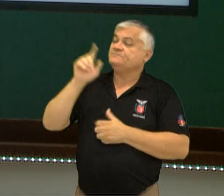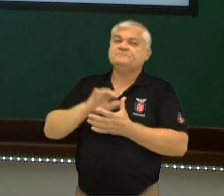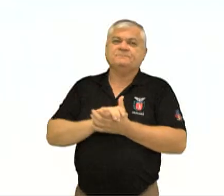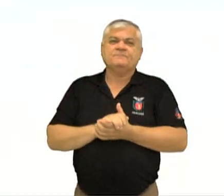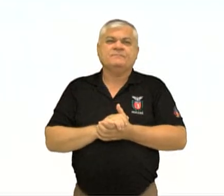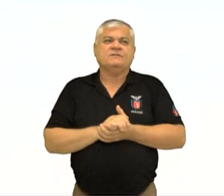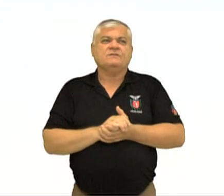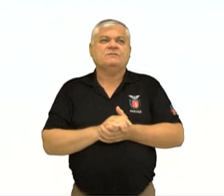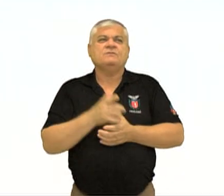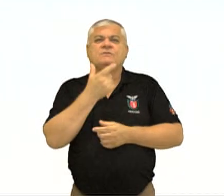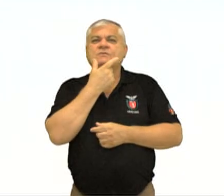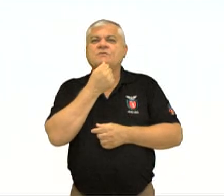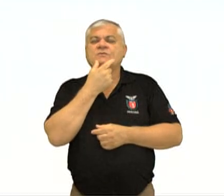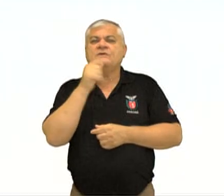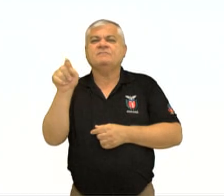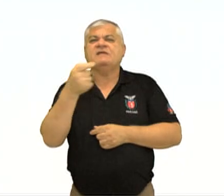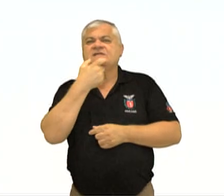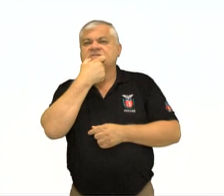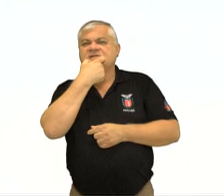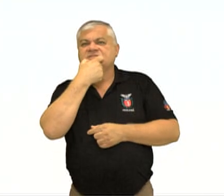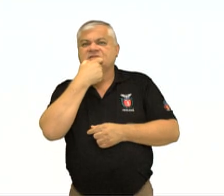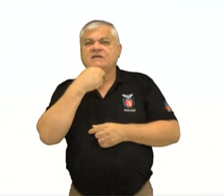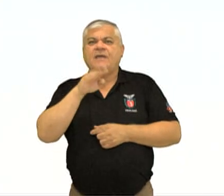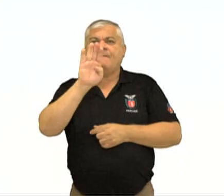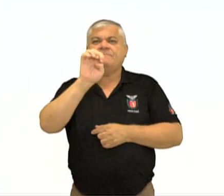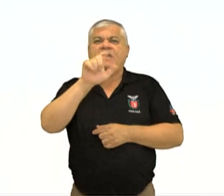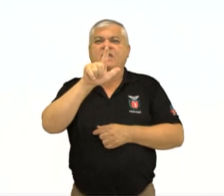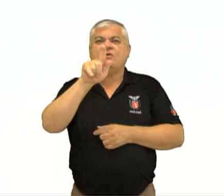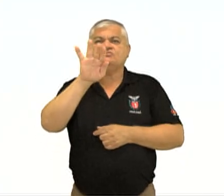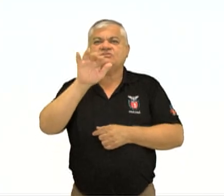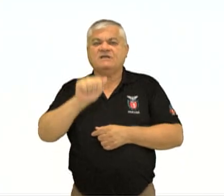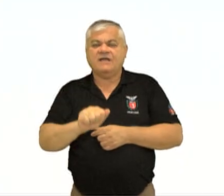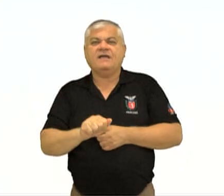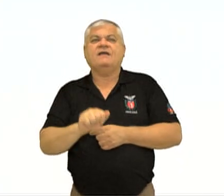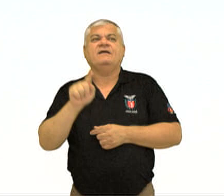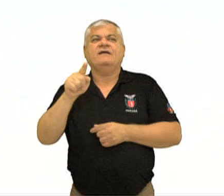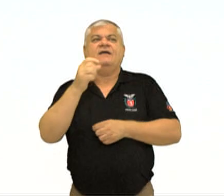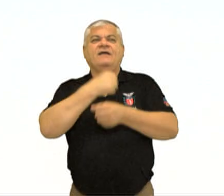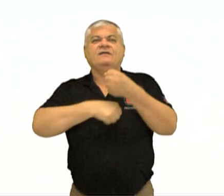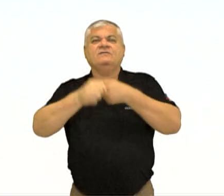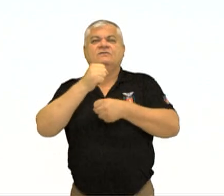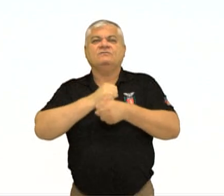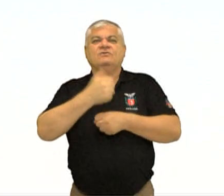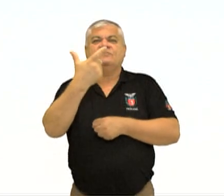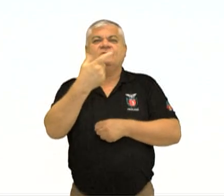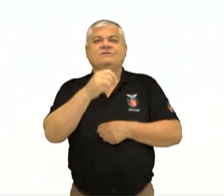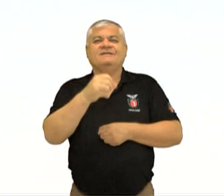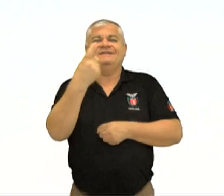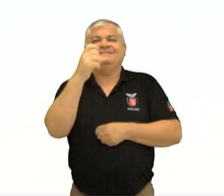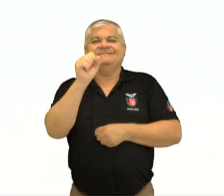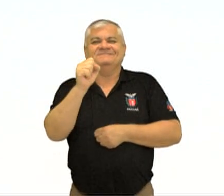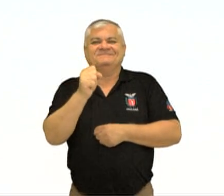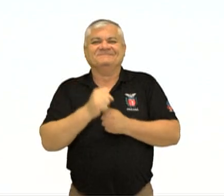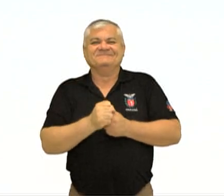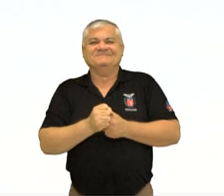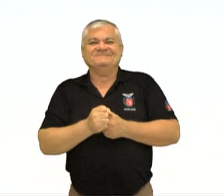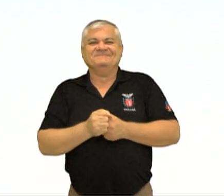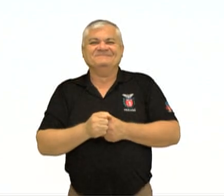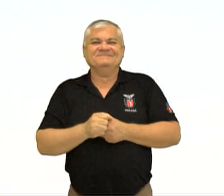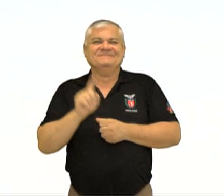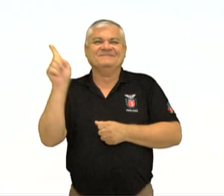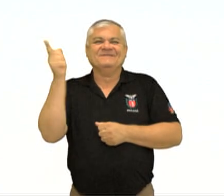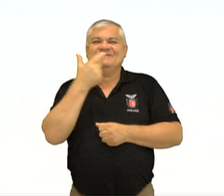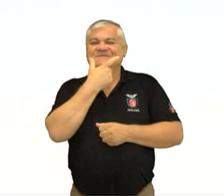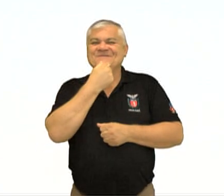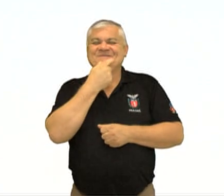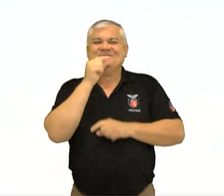nós aqui, nós temos um joguinho lá da Inglaterra com a Bélgica na Copa de 2018, o Batschallin, certo? O meu inglês aqui é perfeito, afinal. Então, vocês